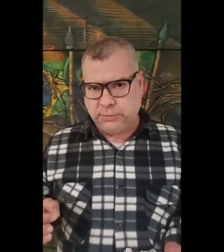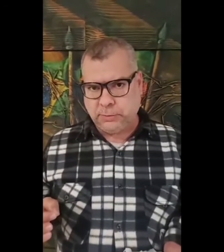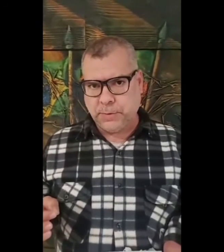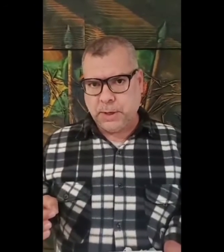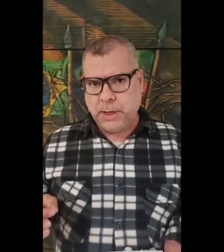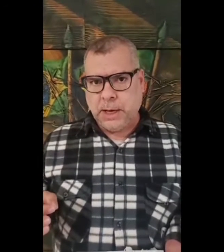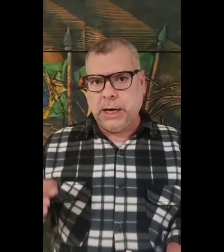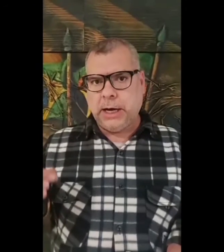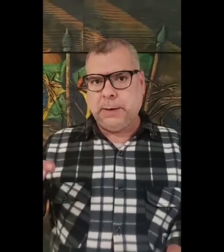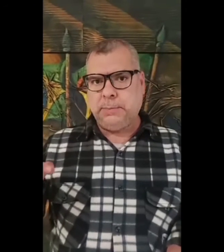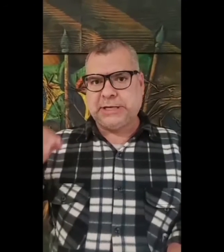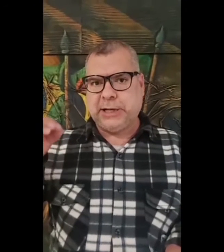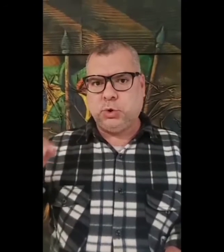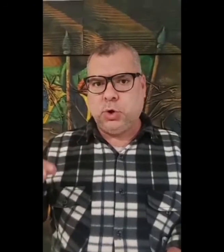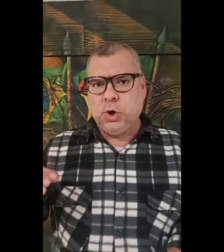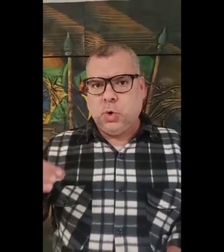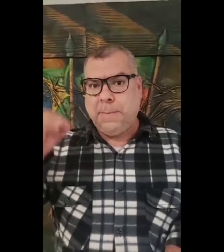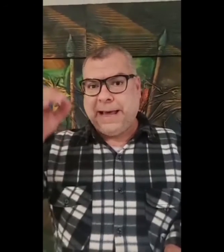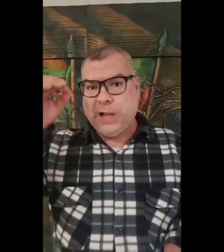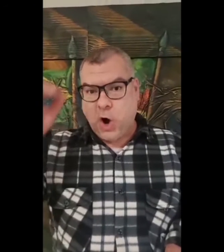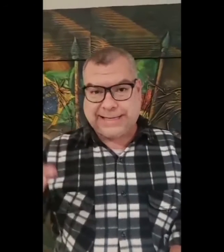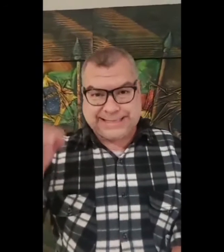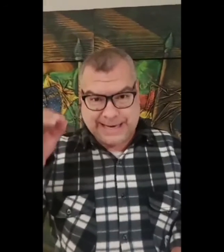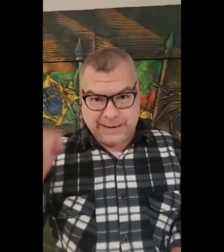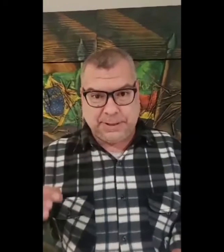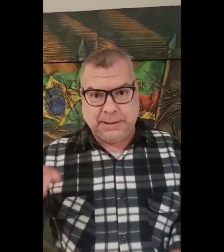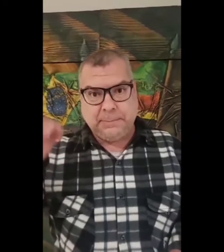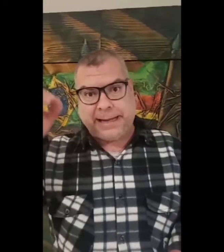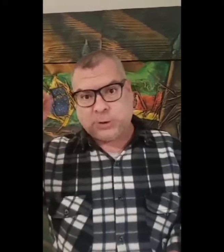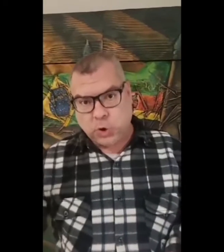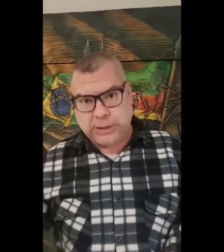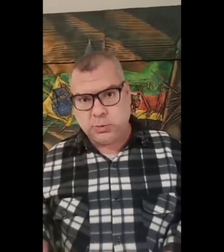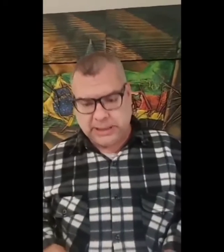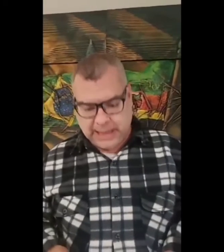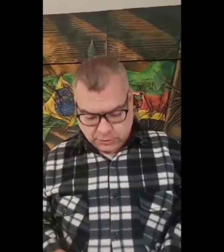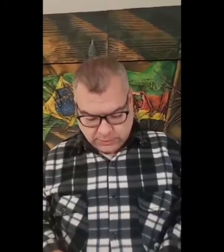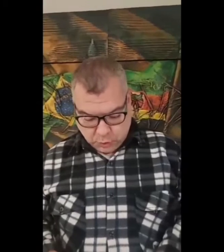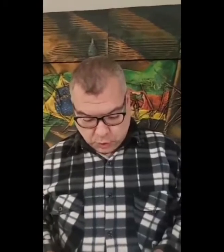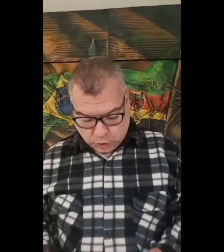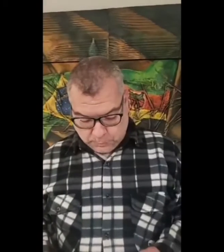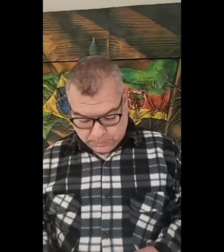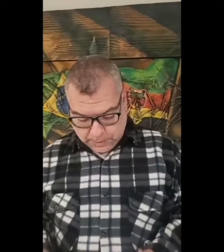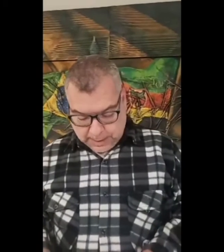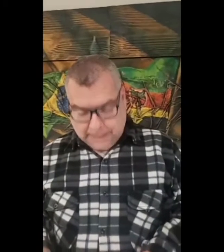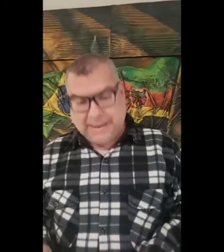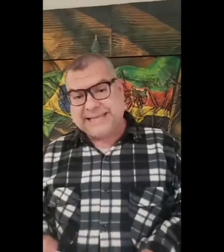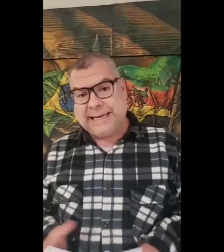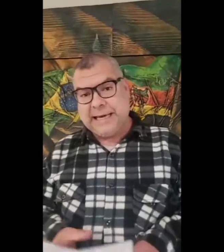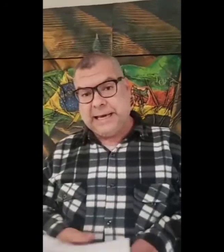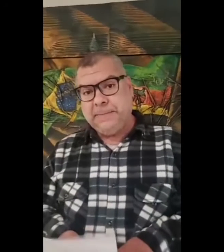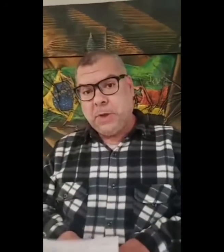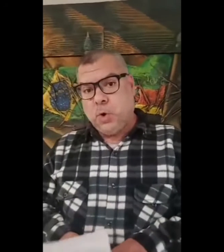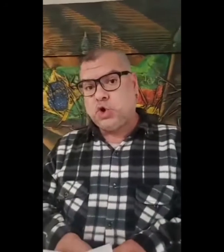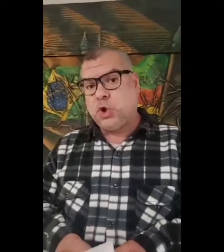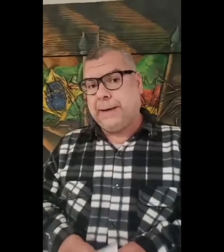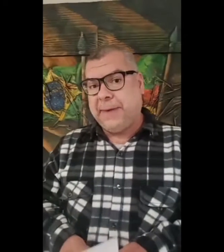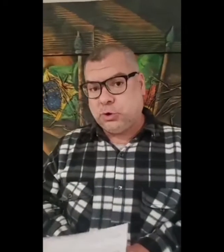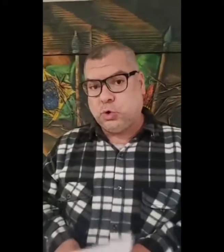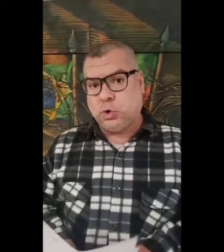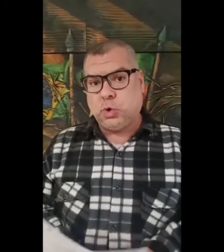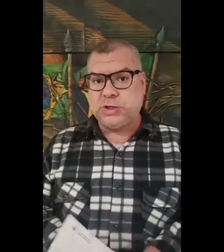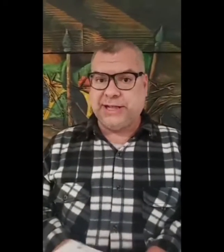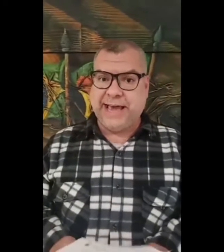Executivo, buscando o melhor sempre para toda a comunidade de Novo Hamburgo. Mas aqui o